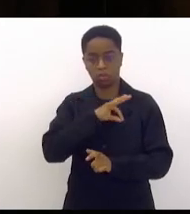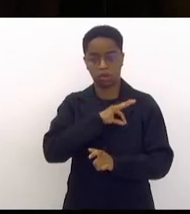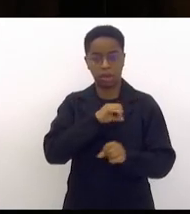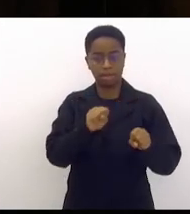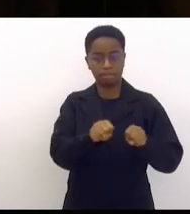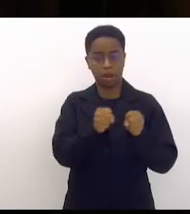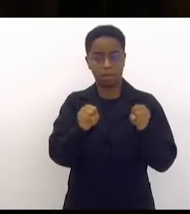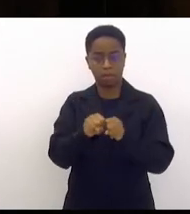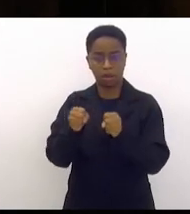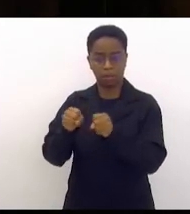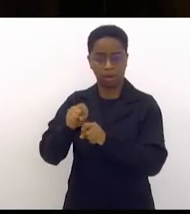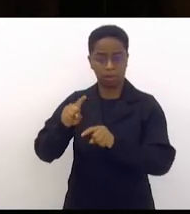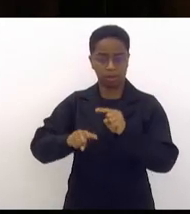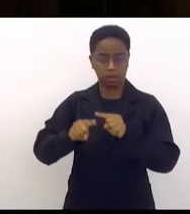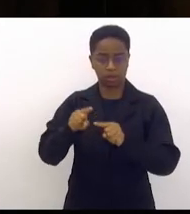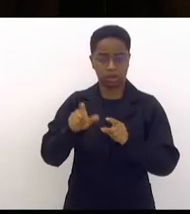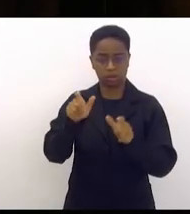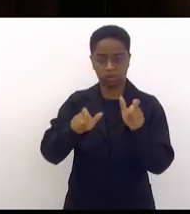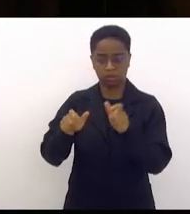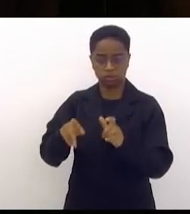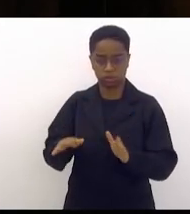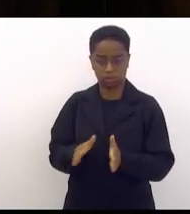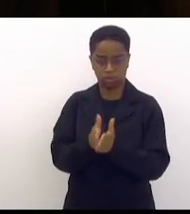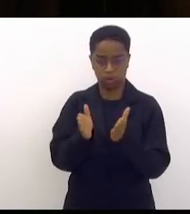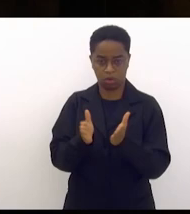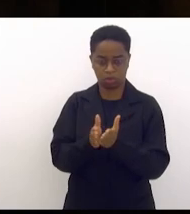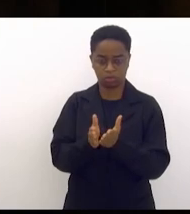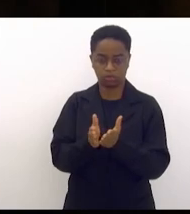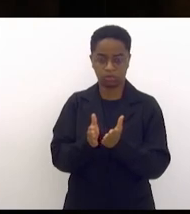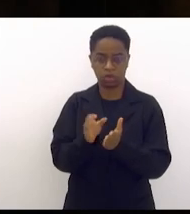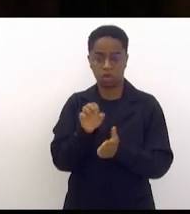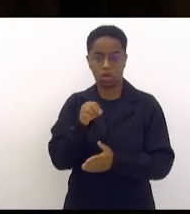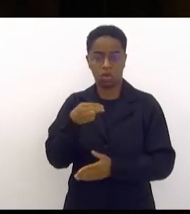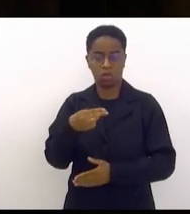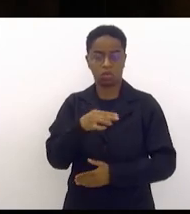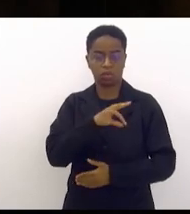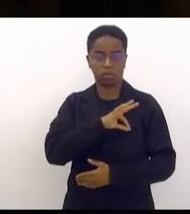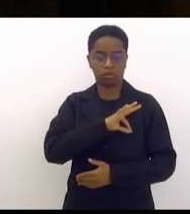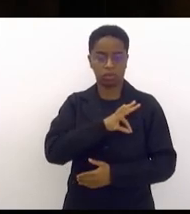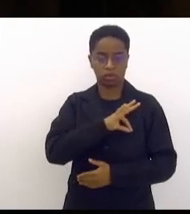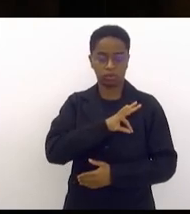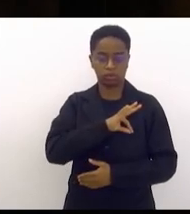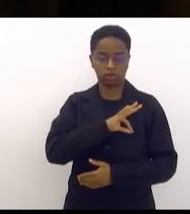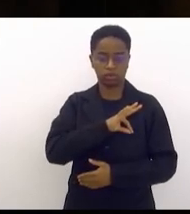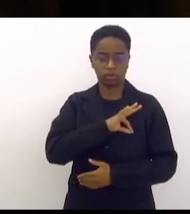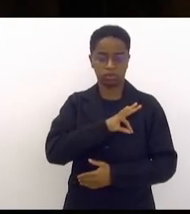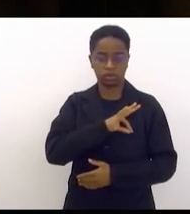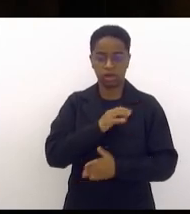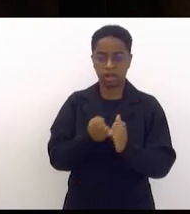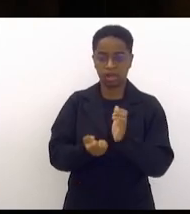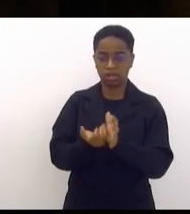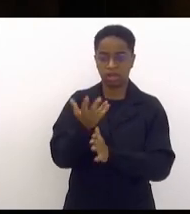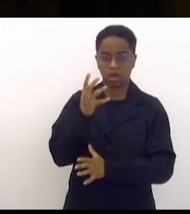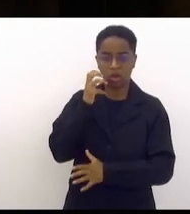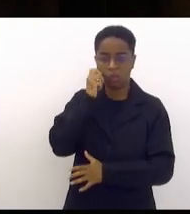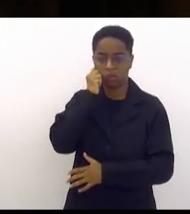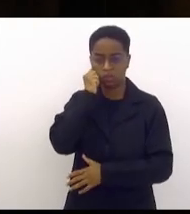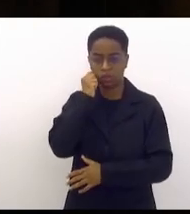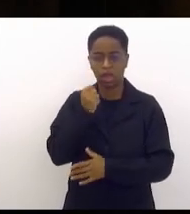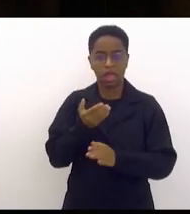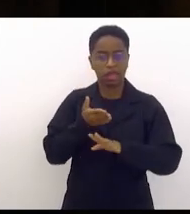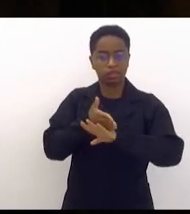e quebrar os móveis do pobre da polícia criar constrangimento entrar